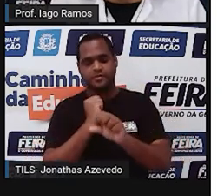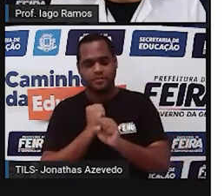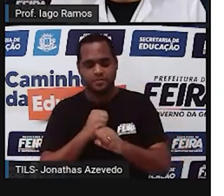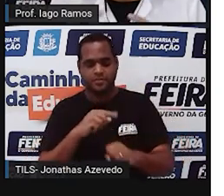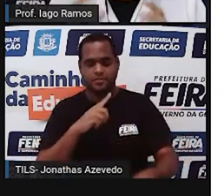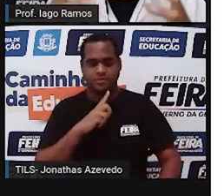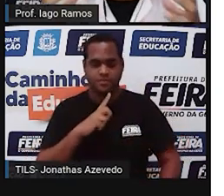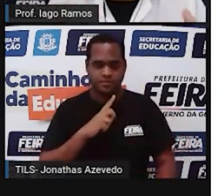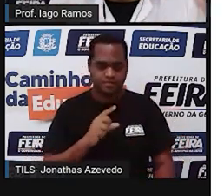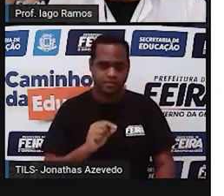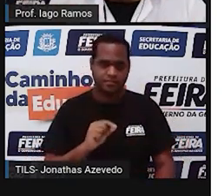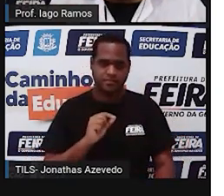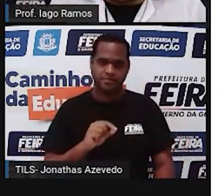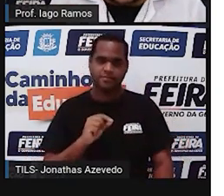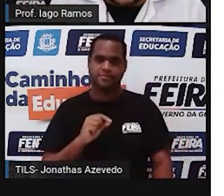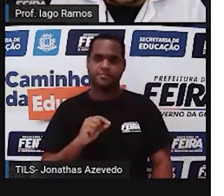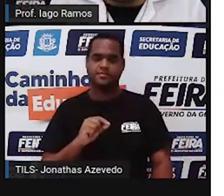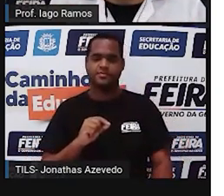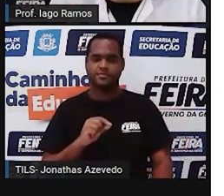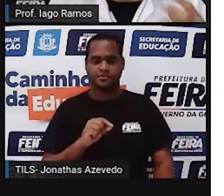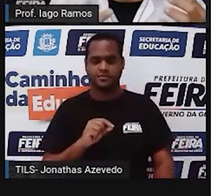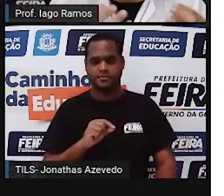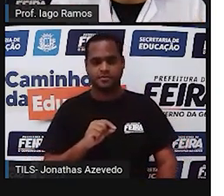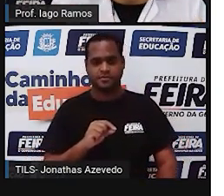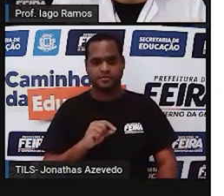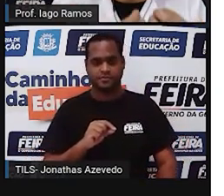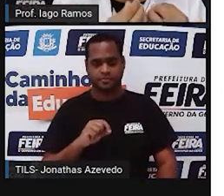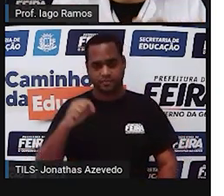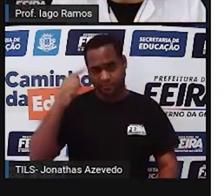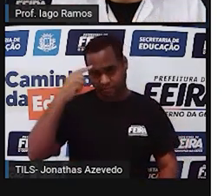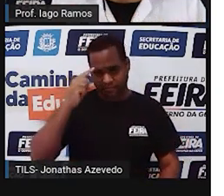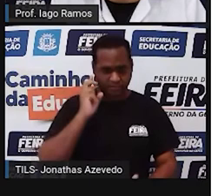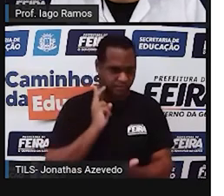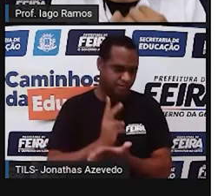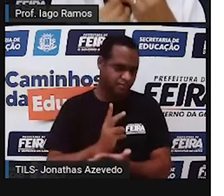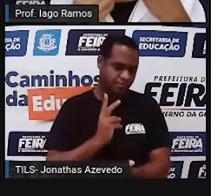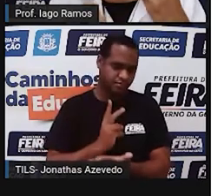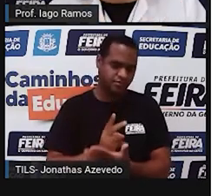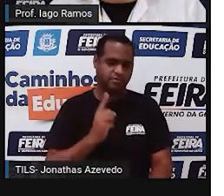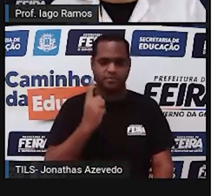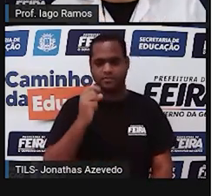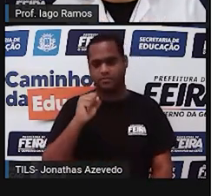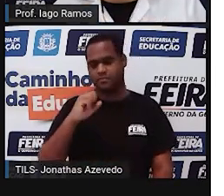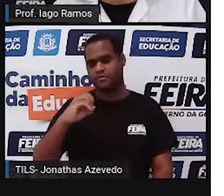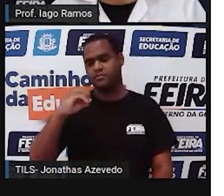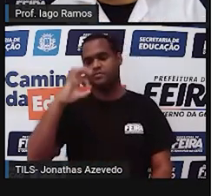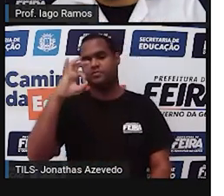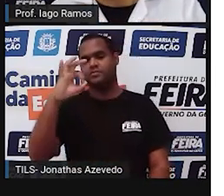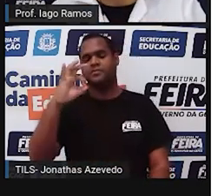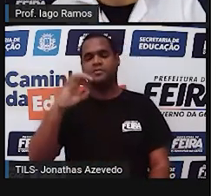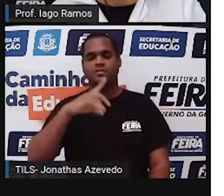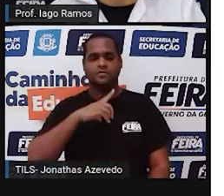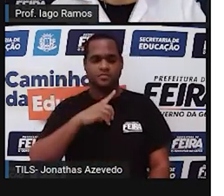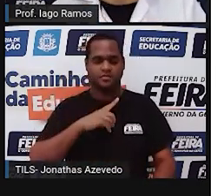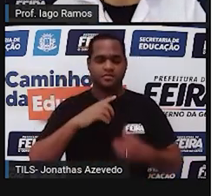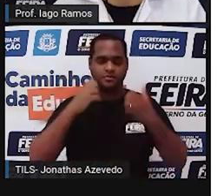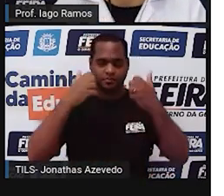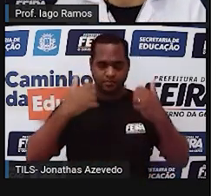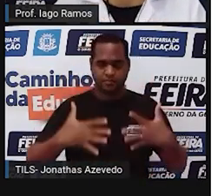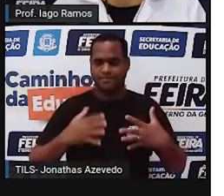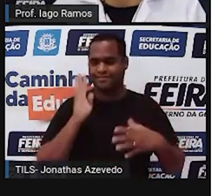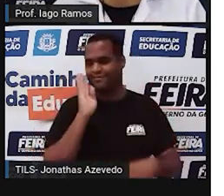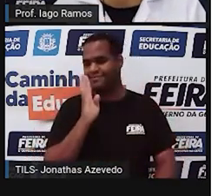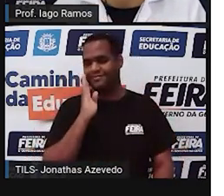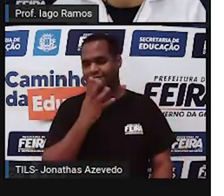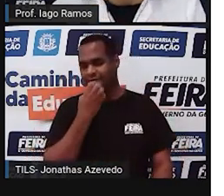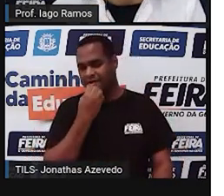medida dos três ângulos internos, vai sempre dar 180 graus. Olha só que coisa bacana.